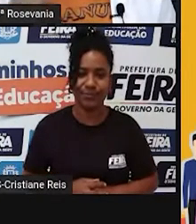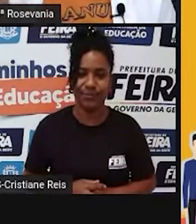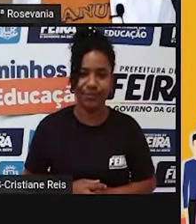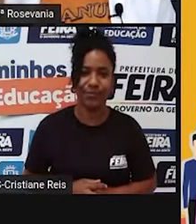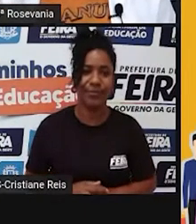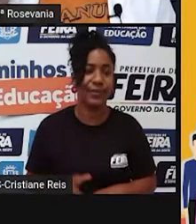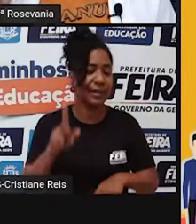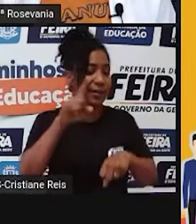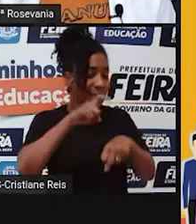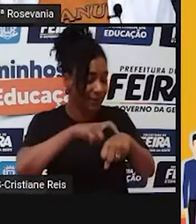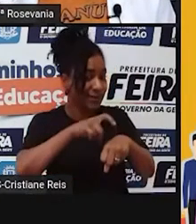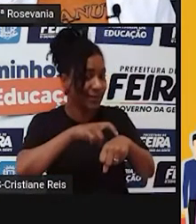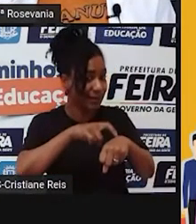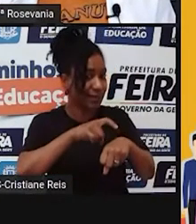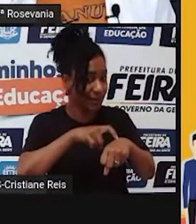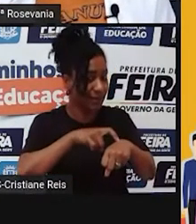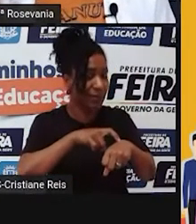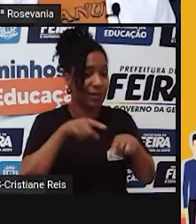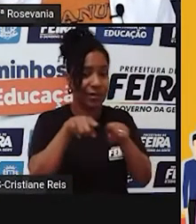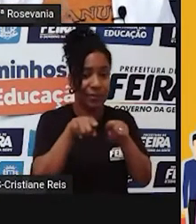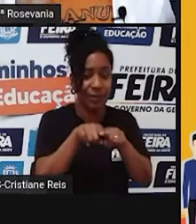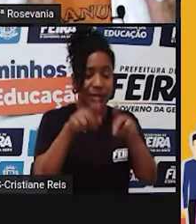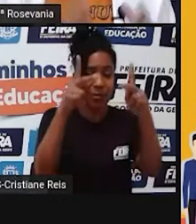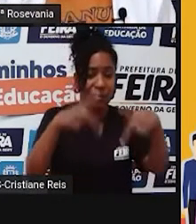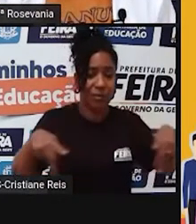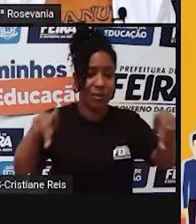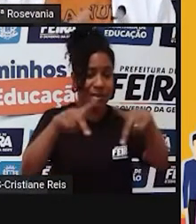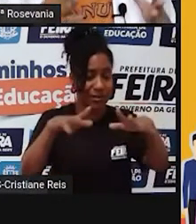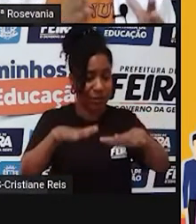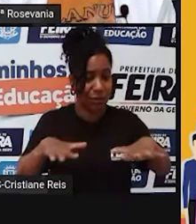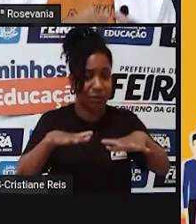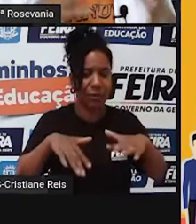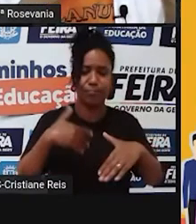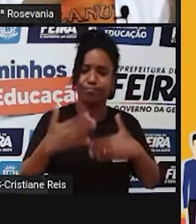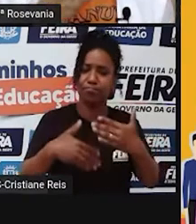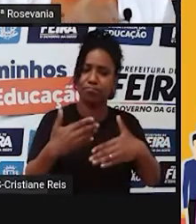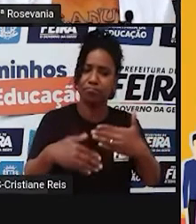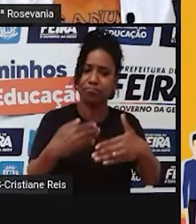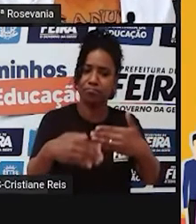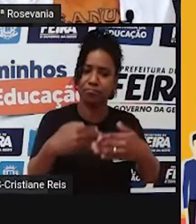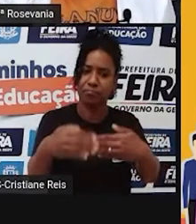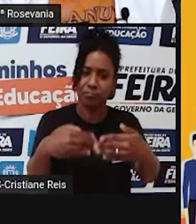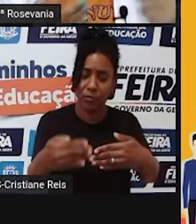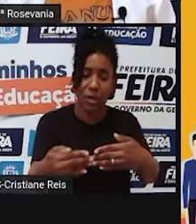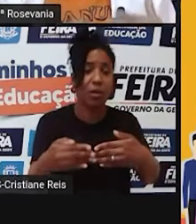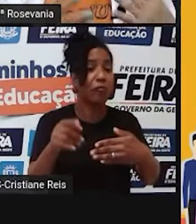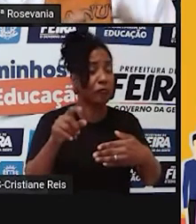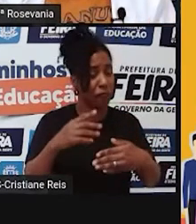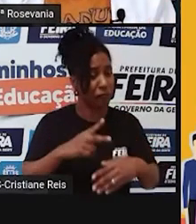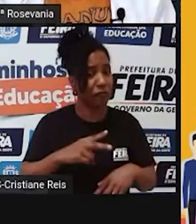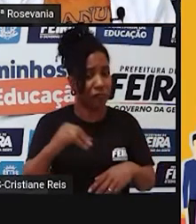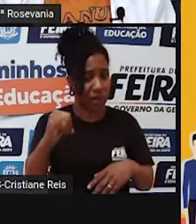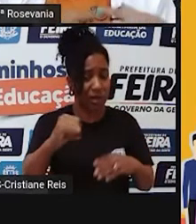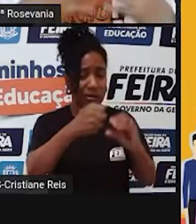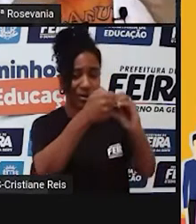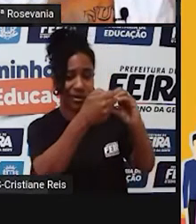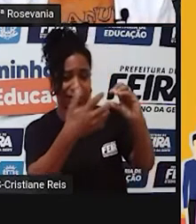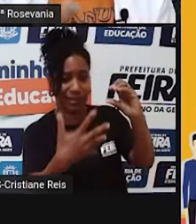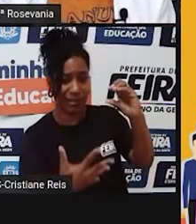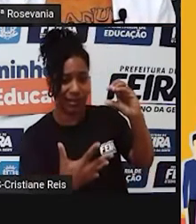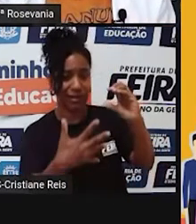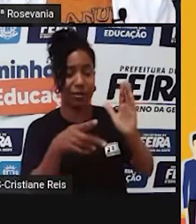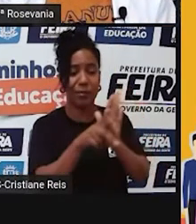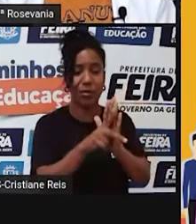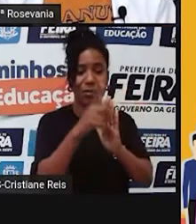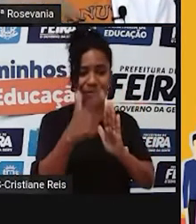trazendo características para essa população, porque cada população tem as necessidades e tem as características de